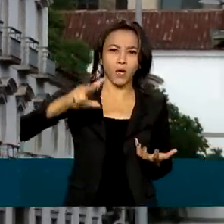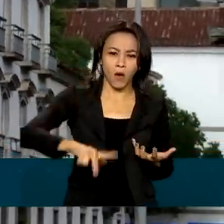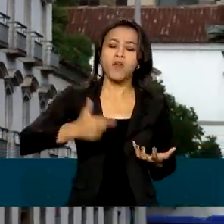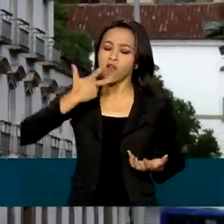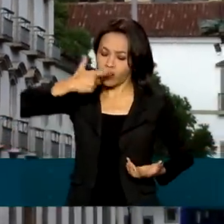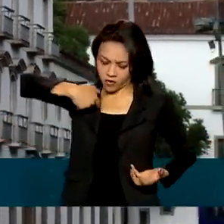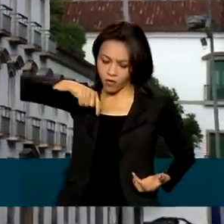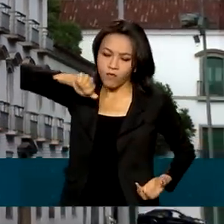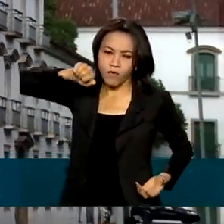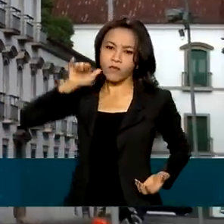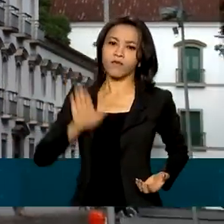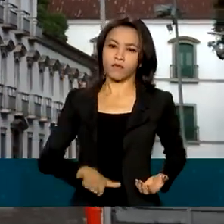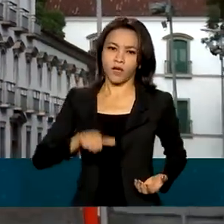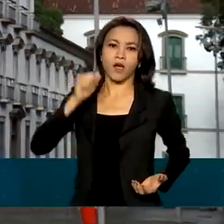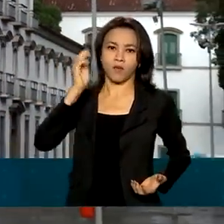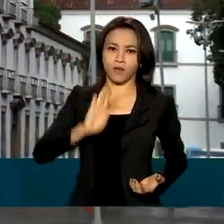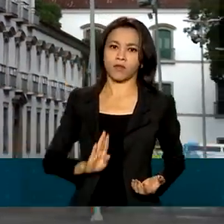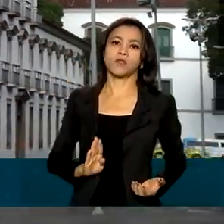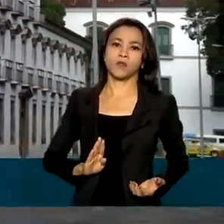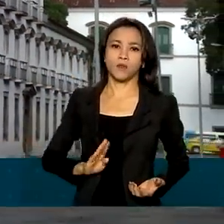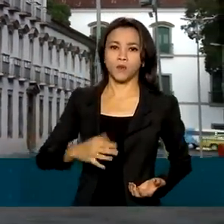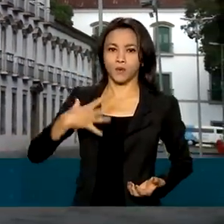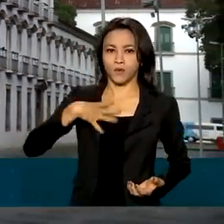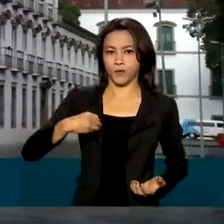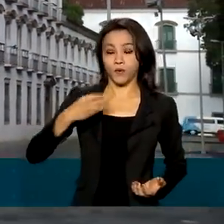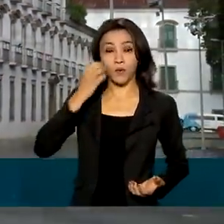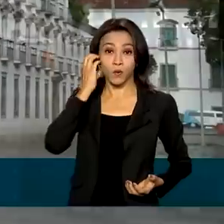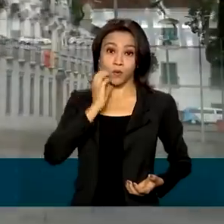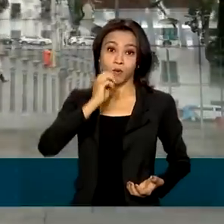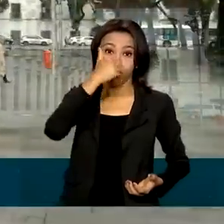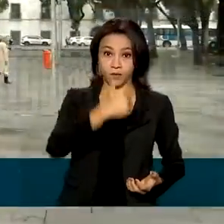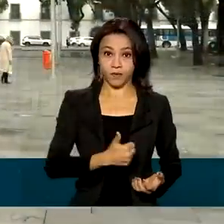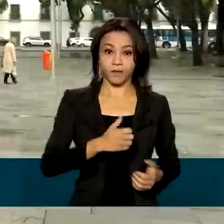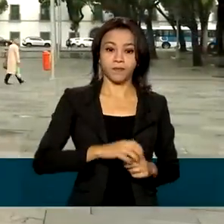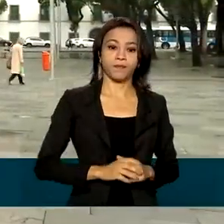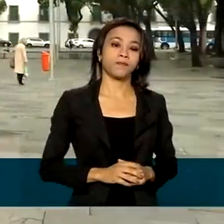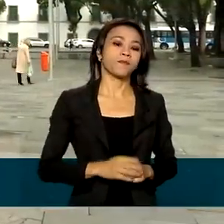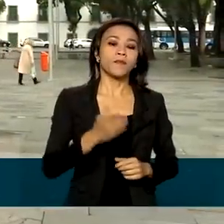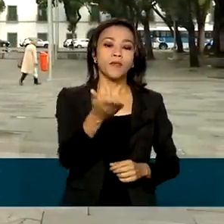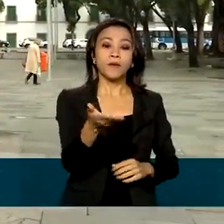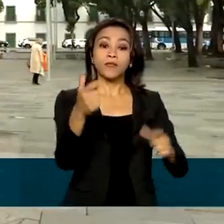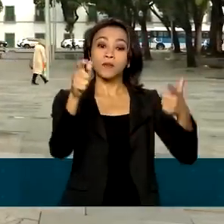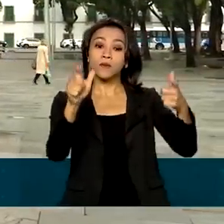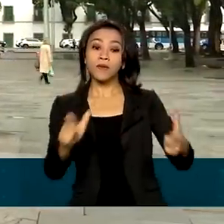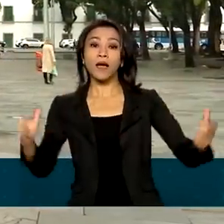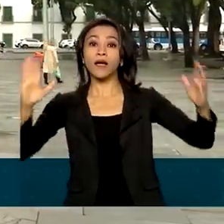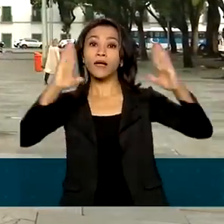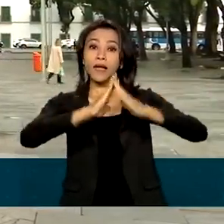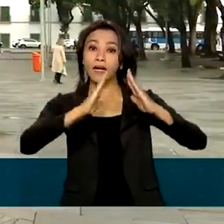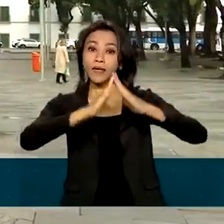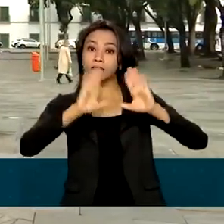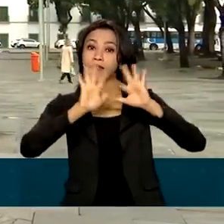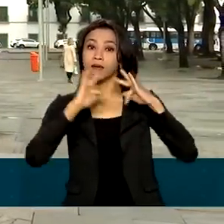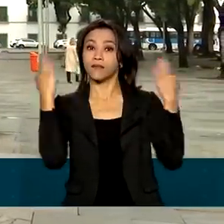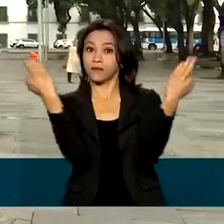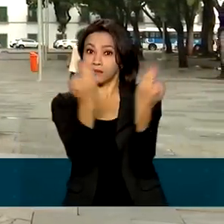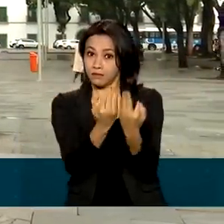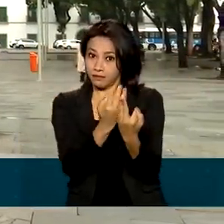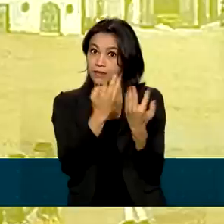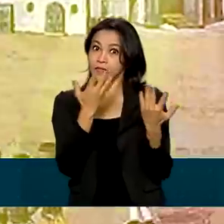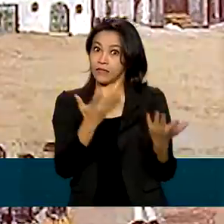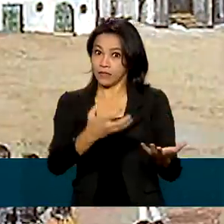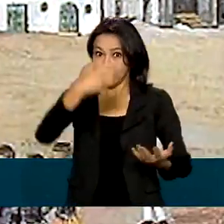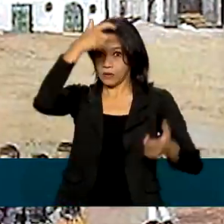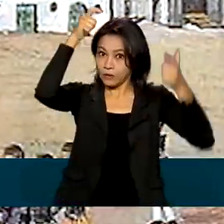ficaria no Brasil. O Paço Imperial acabou se transformando na residência da família real e teve uma